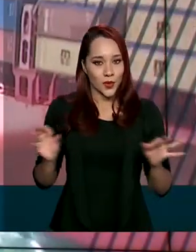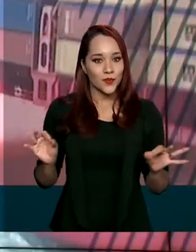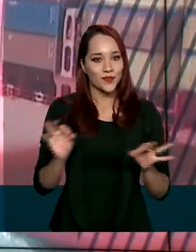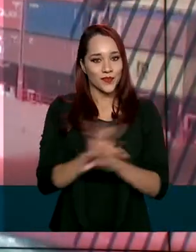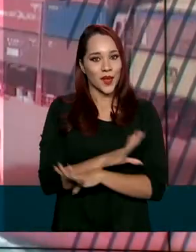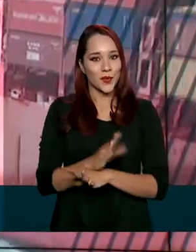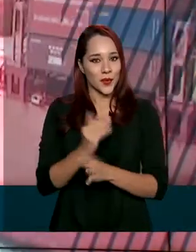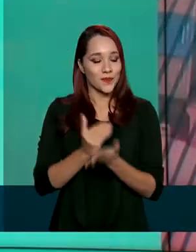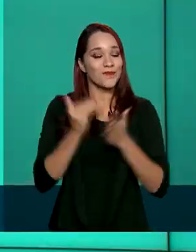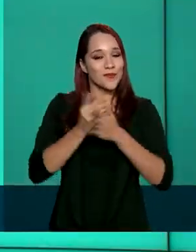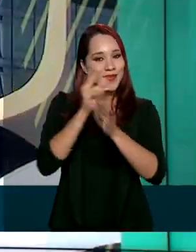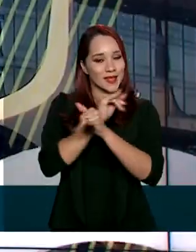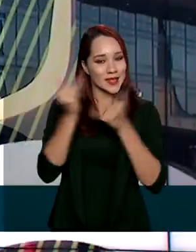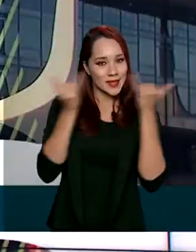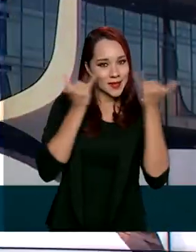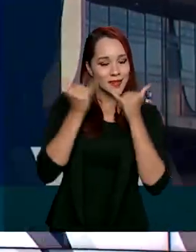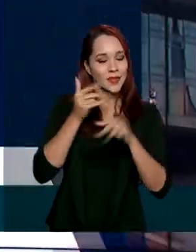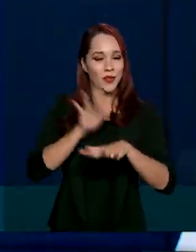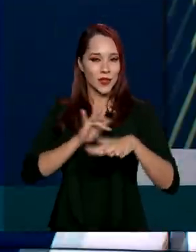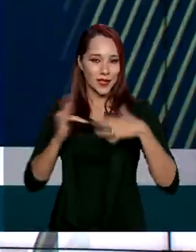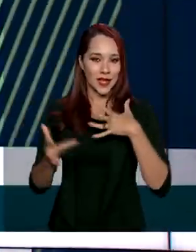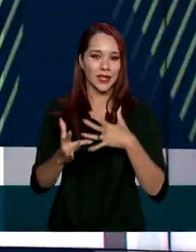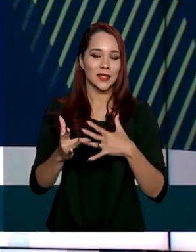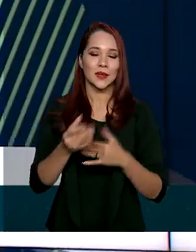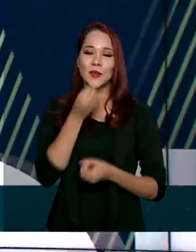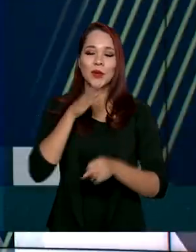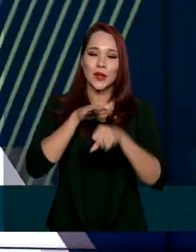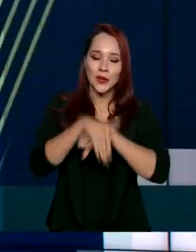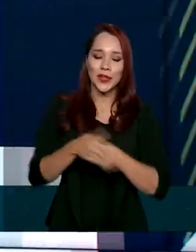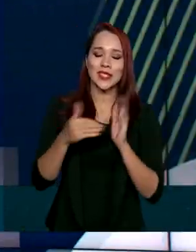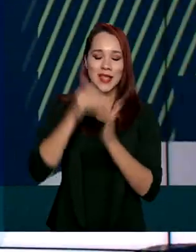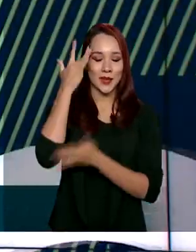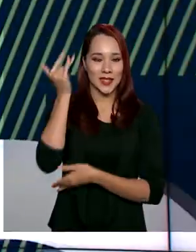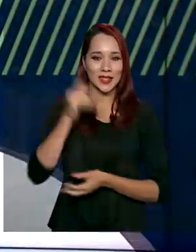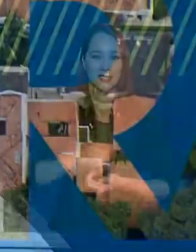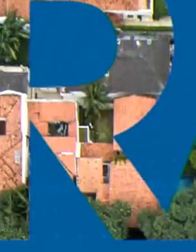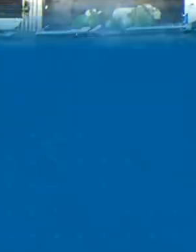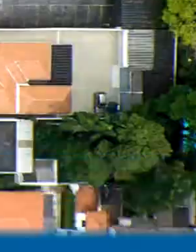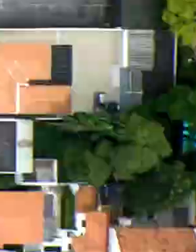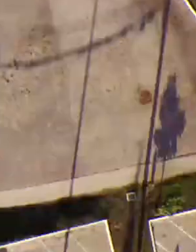fica por aqui. Mais informações nas nossas redes sociais. Uma boa noite e até amanhã.